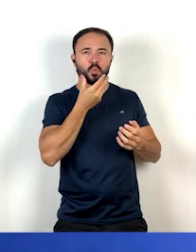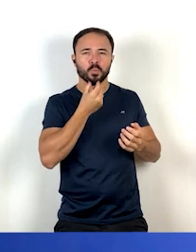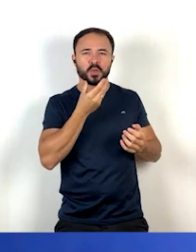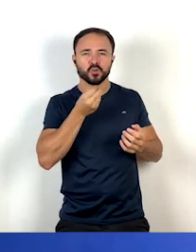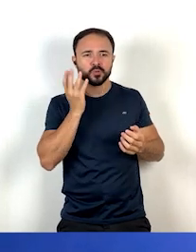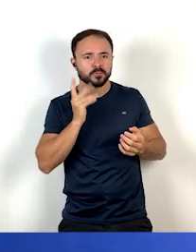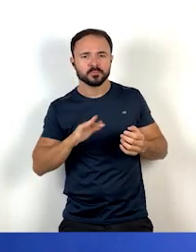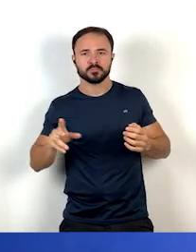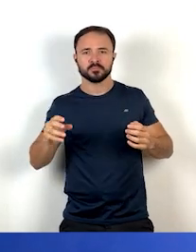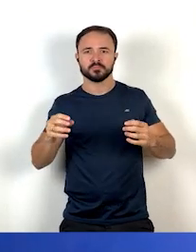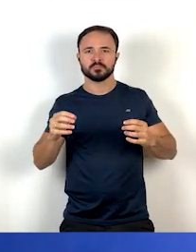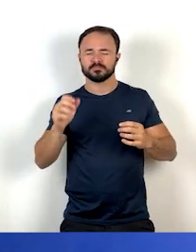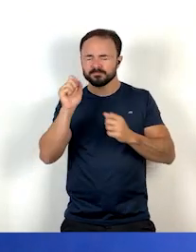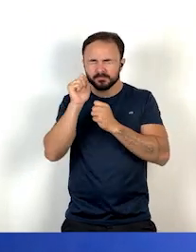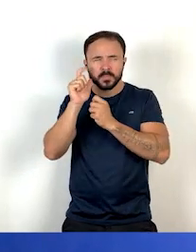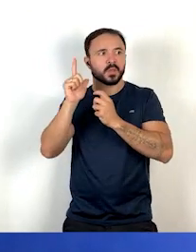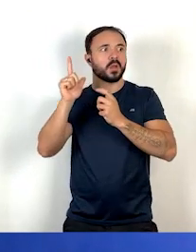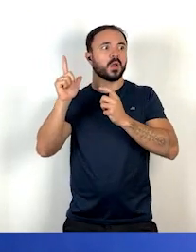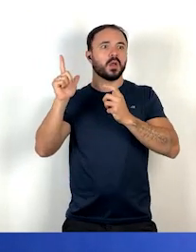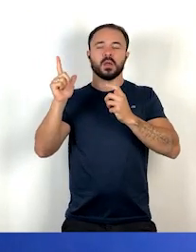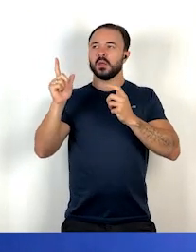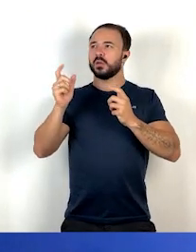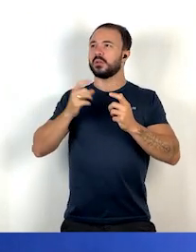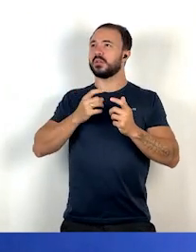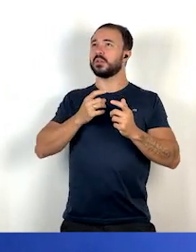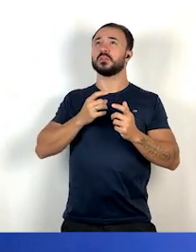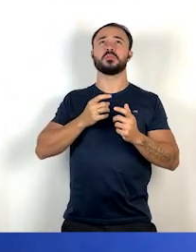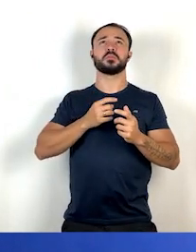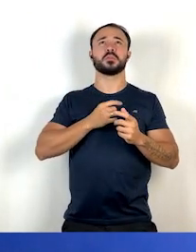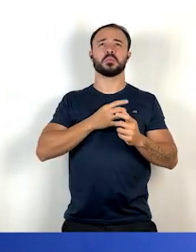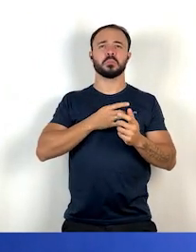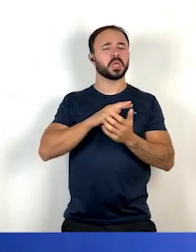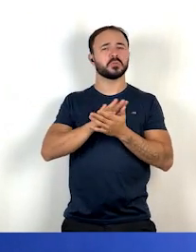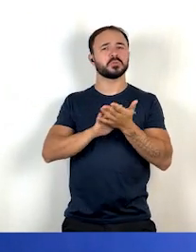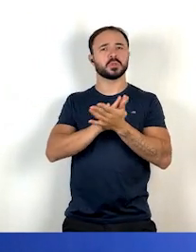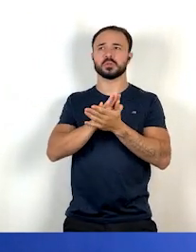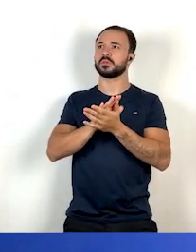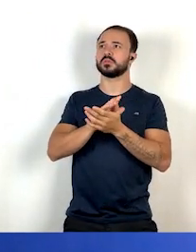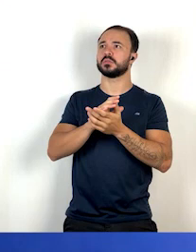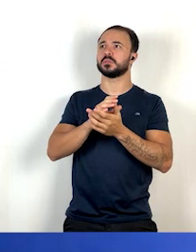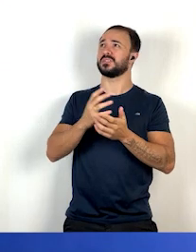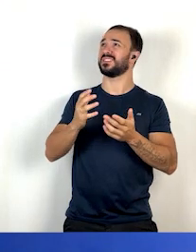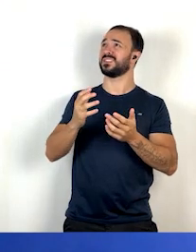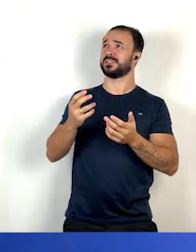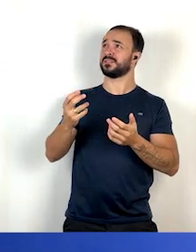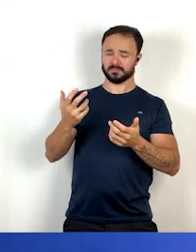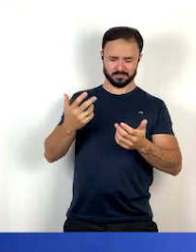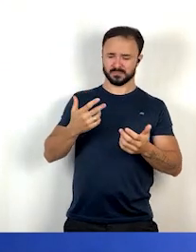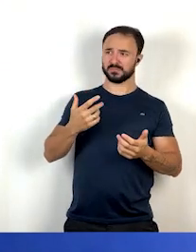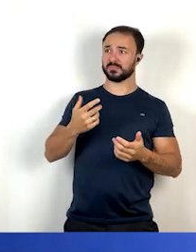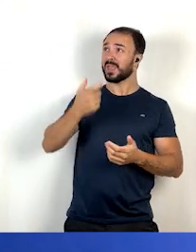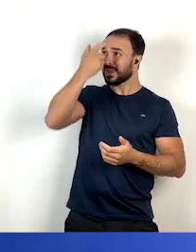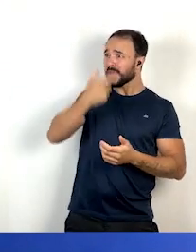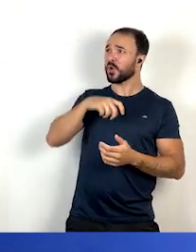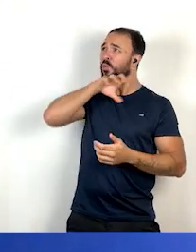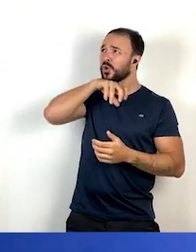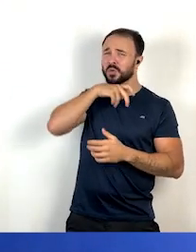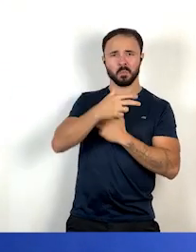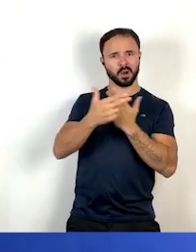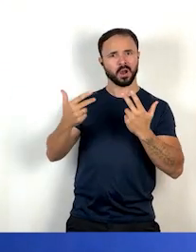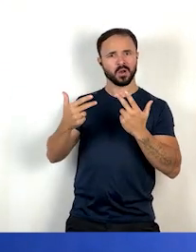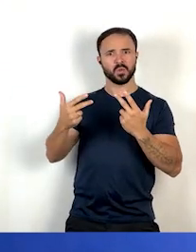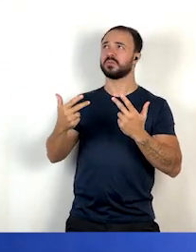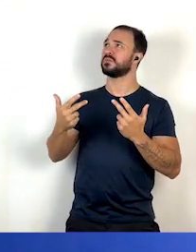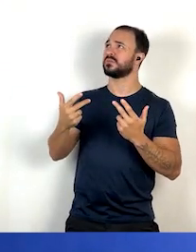Eu vi o moleque se espichar e sem medo e sem demora perguntar, Tu confundiste a mim